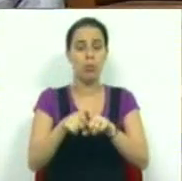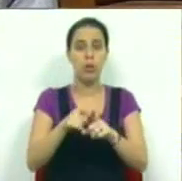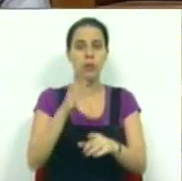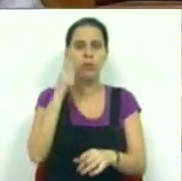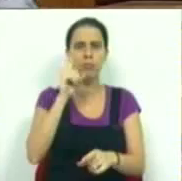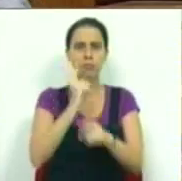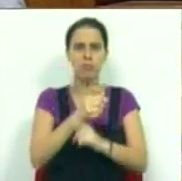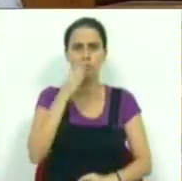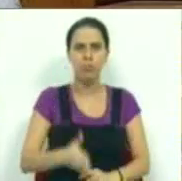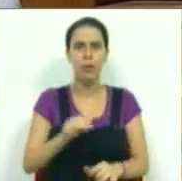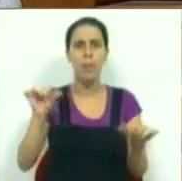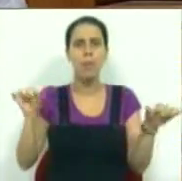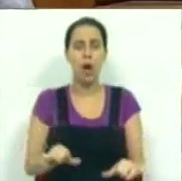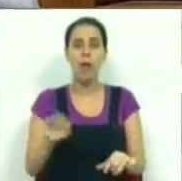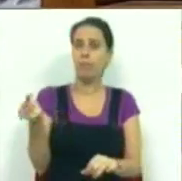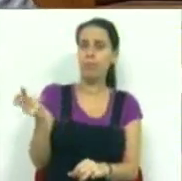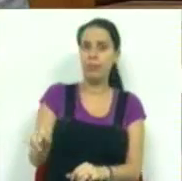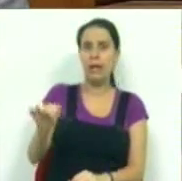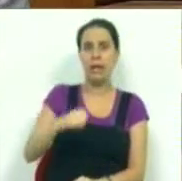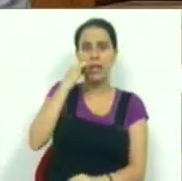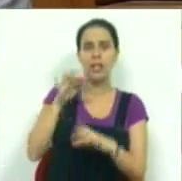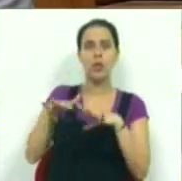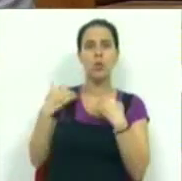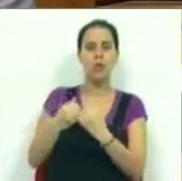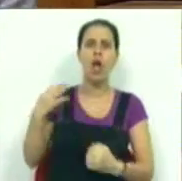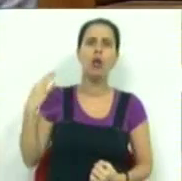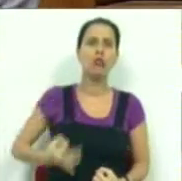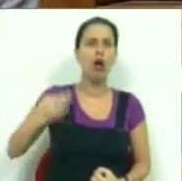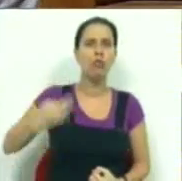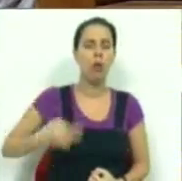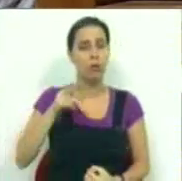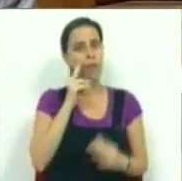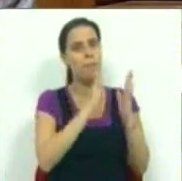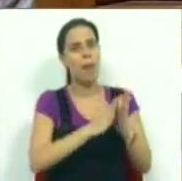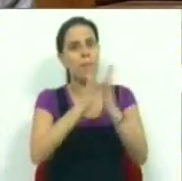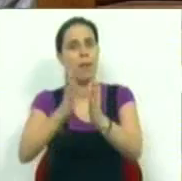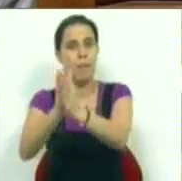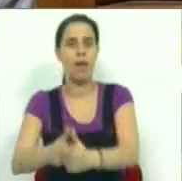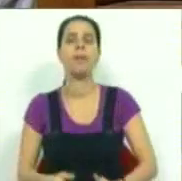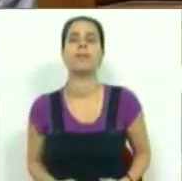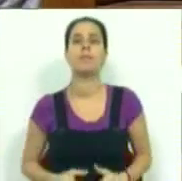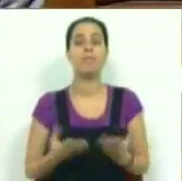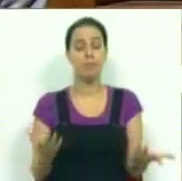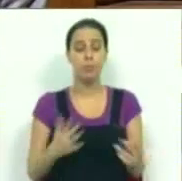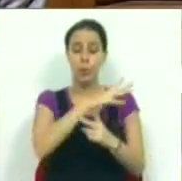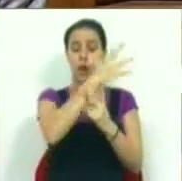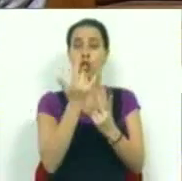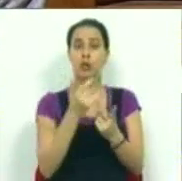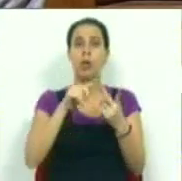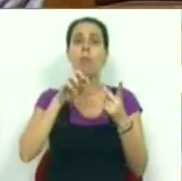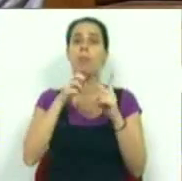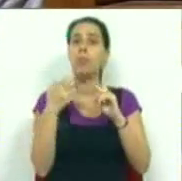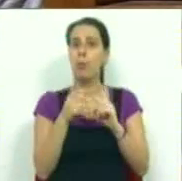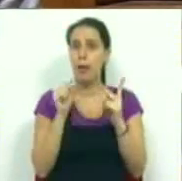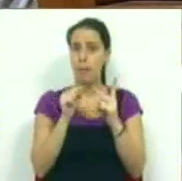austeridade e do agravamento da crise social a que todos os dias estamos a assistir. O segundo problema